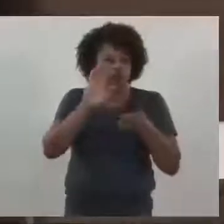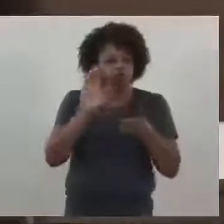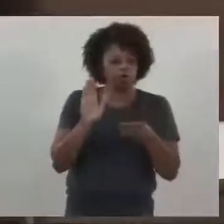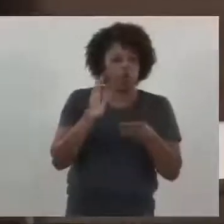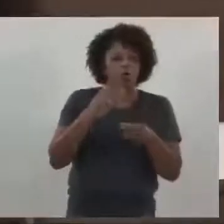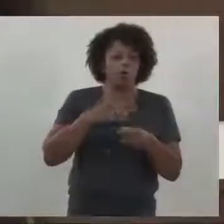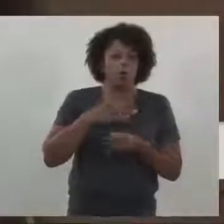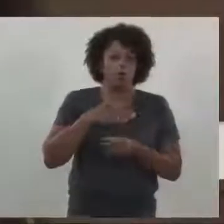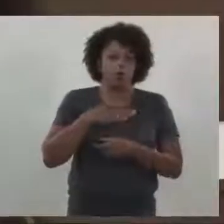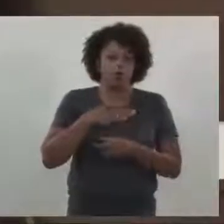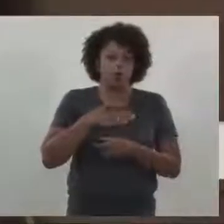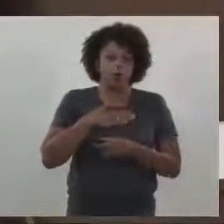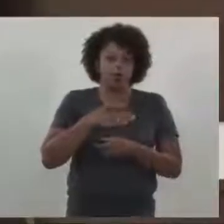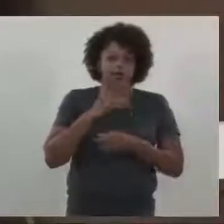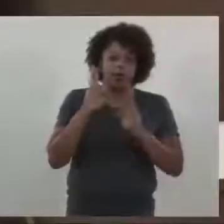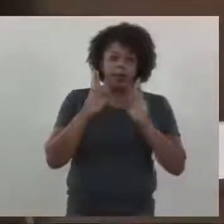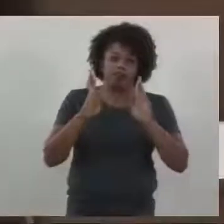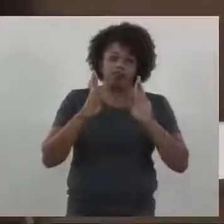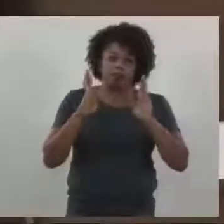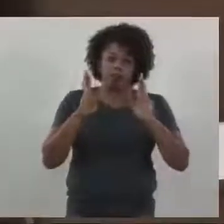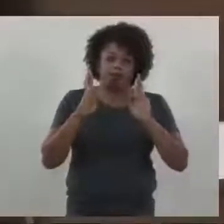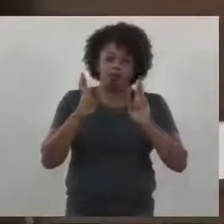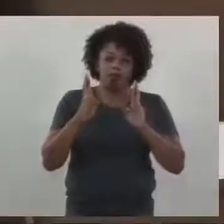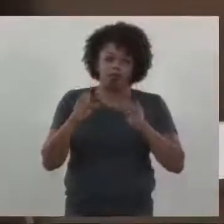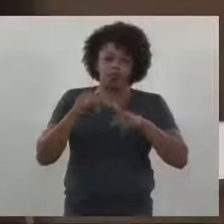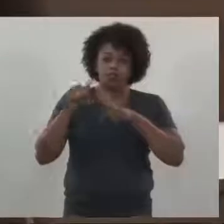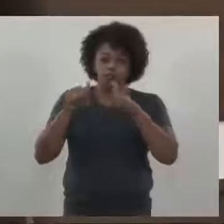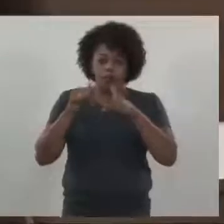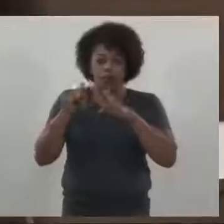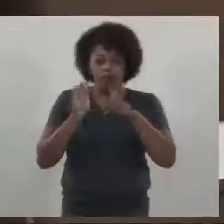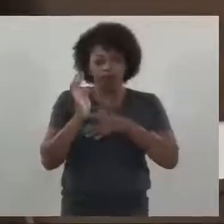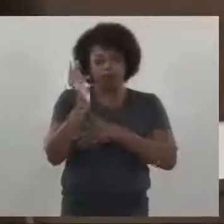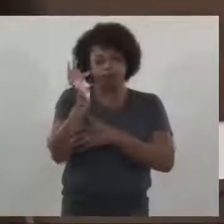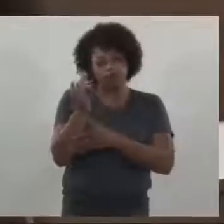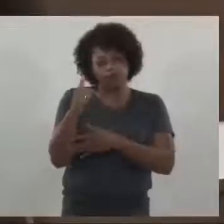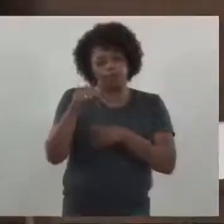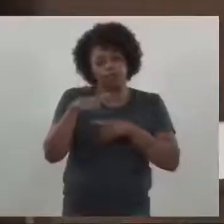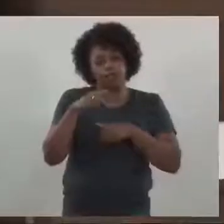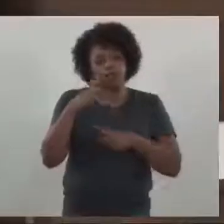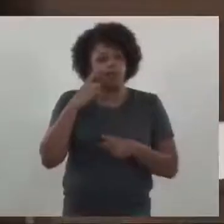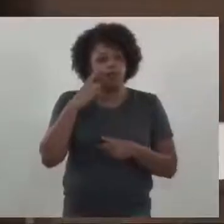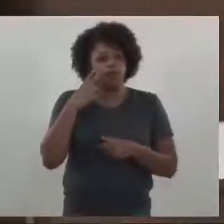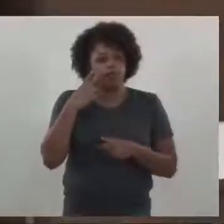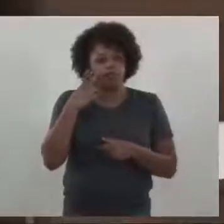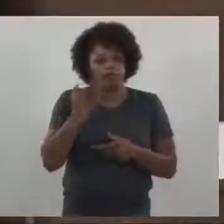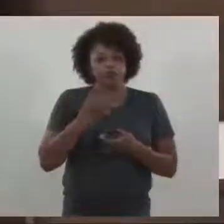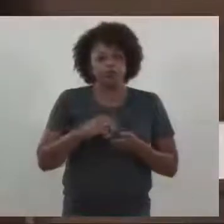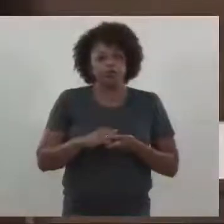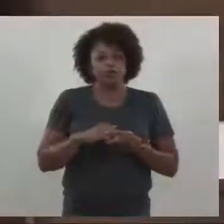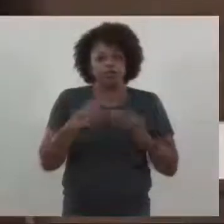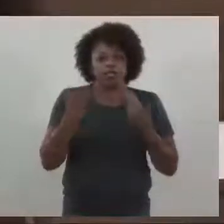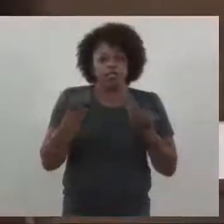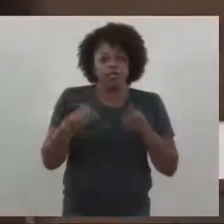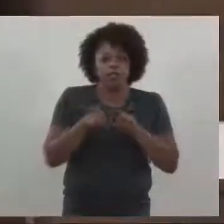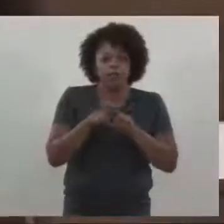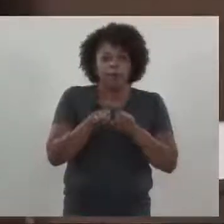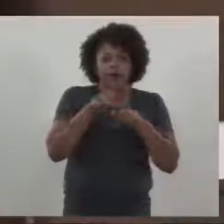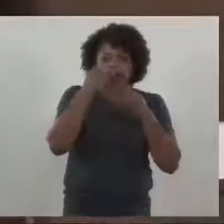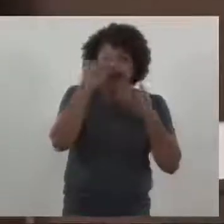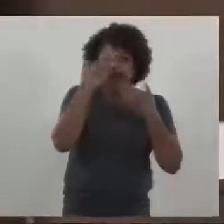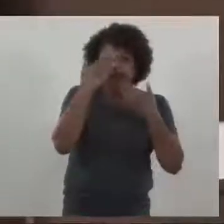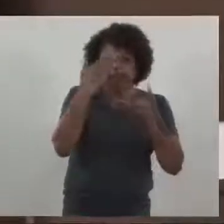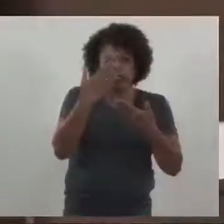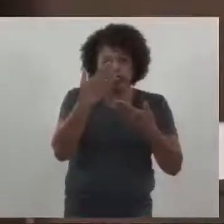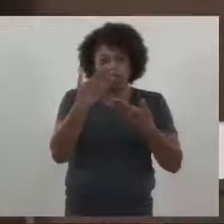voto, a sua esperança em mim e no trabalho que eu posso oferecer pela nossa cidade. Quero agradecer também